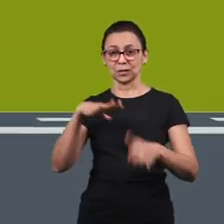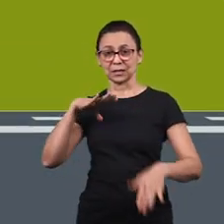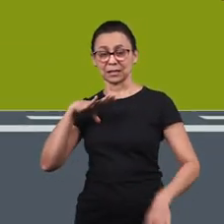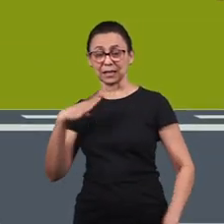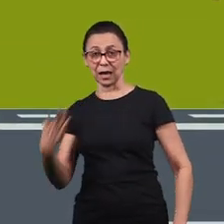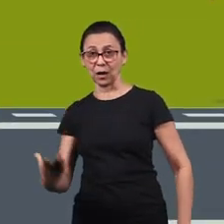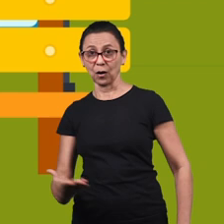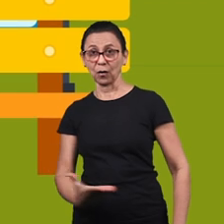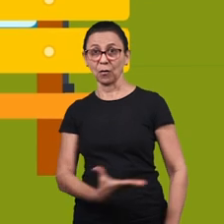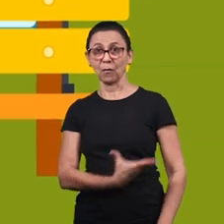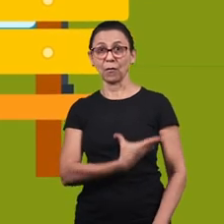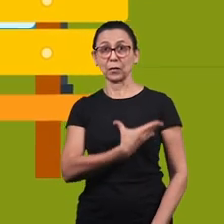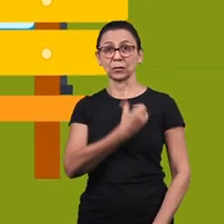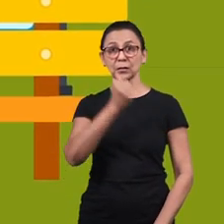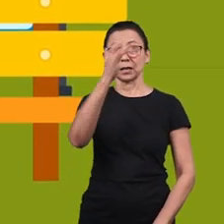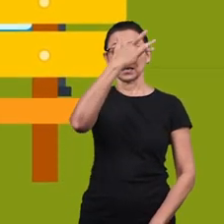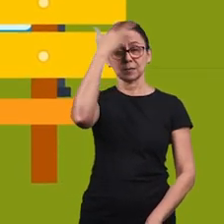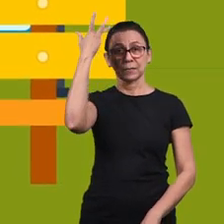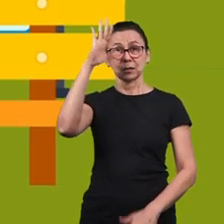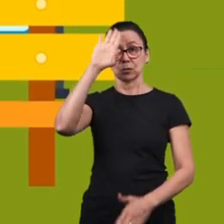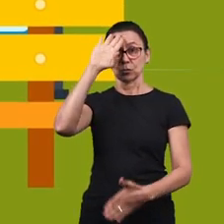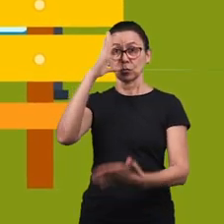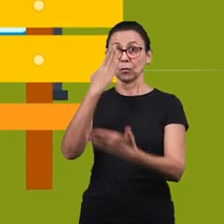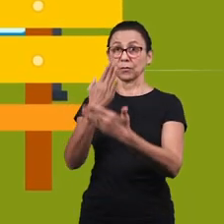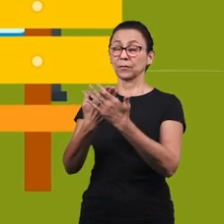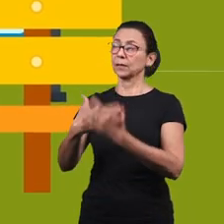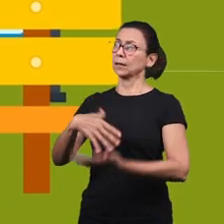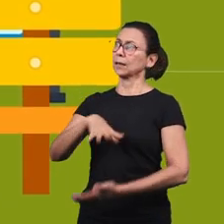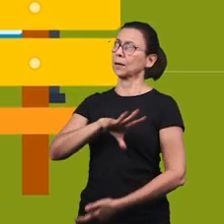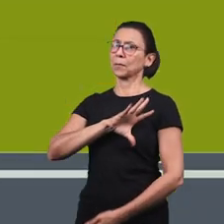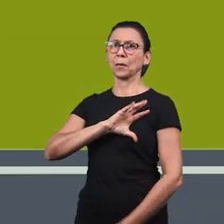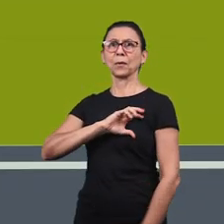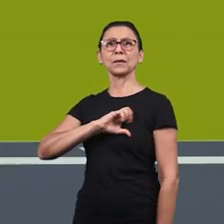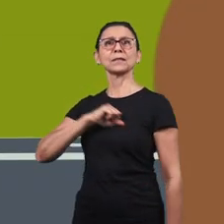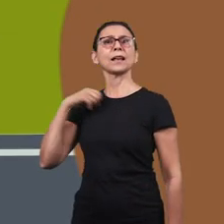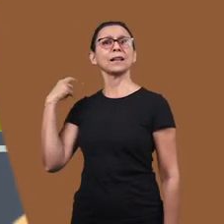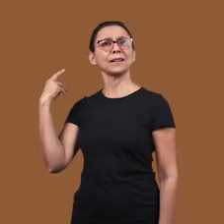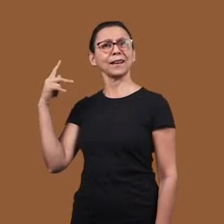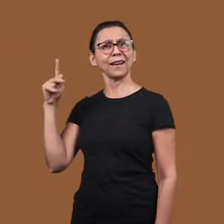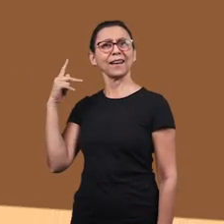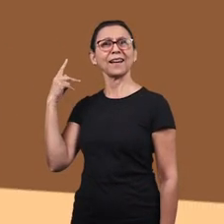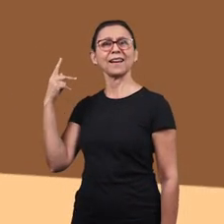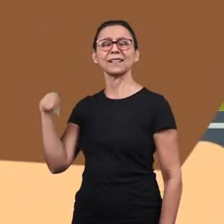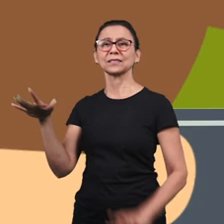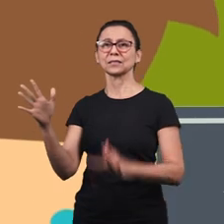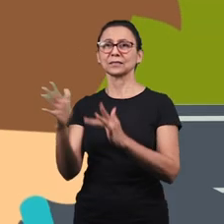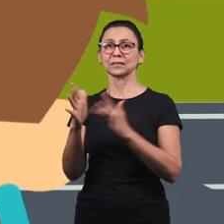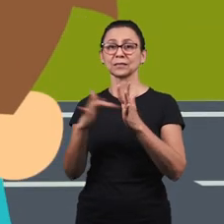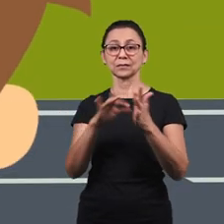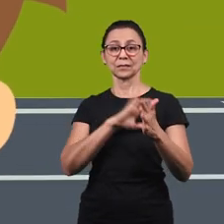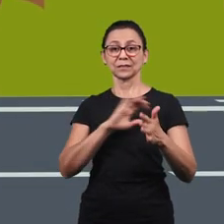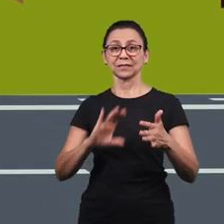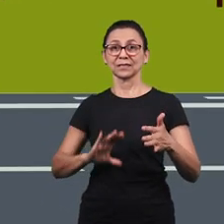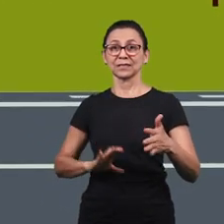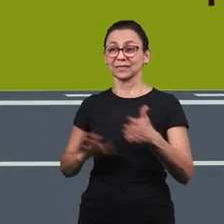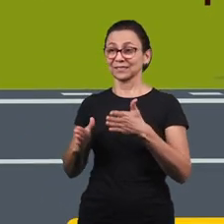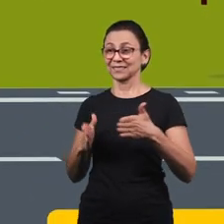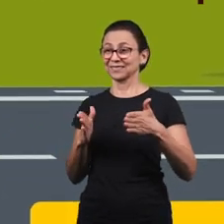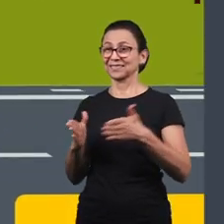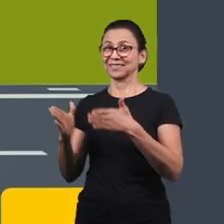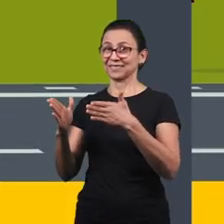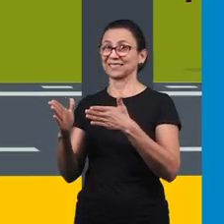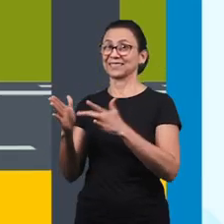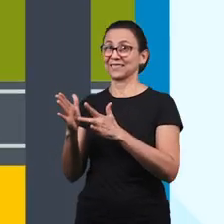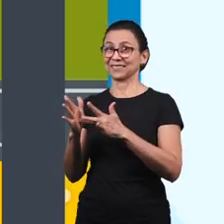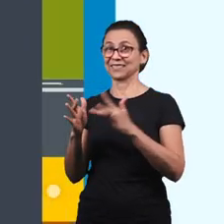aquele que confia em seu amor Jesus Cristo é o caminho, Jesus Cristo me